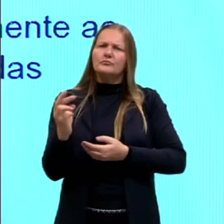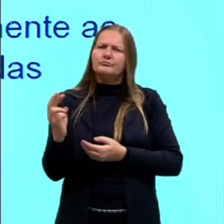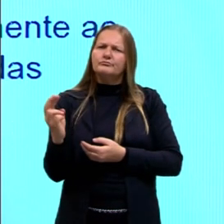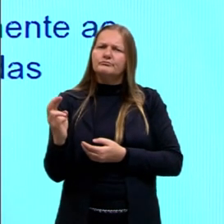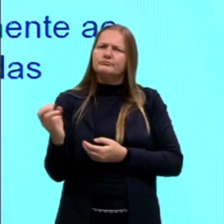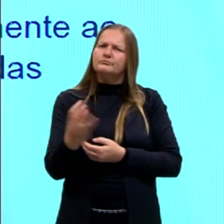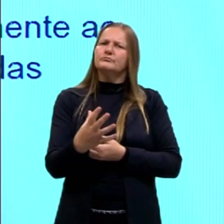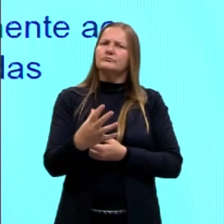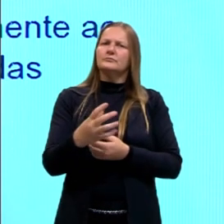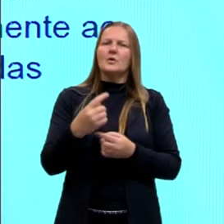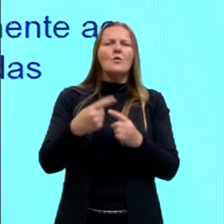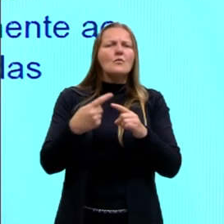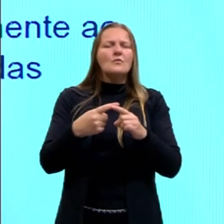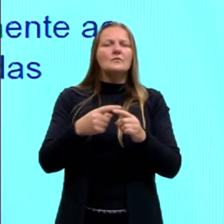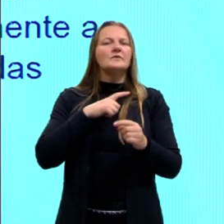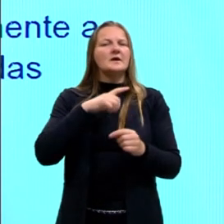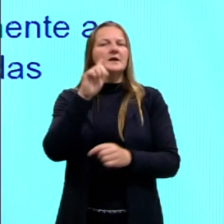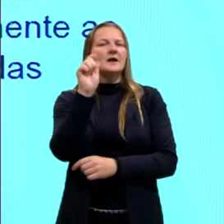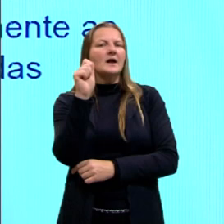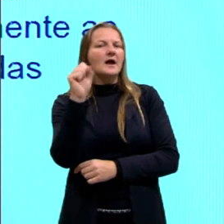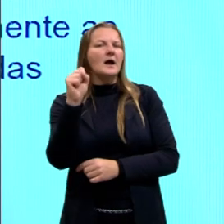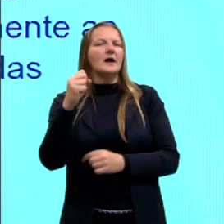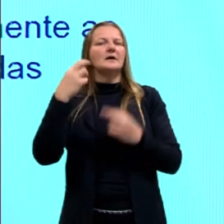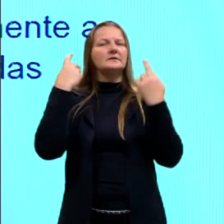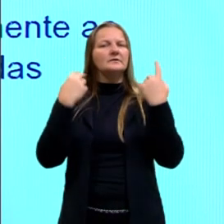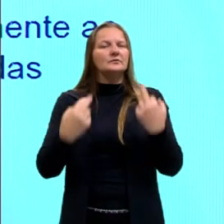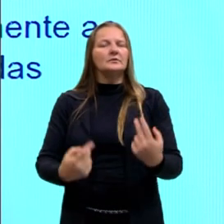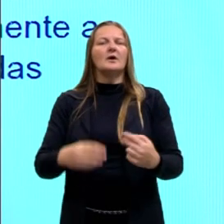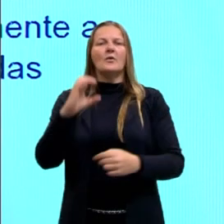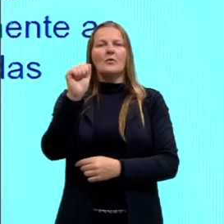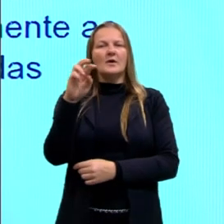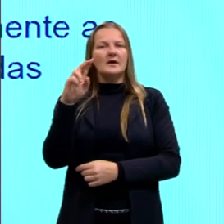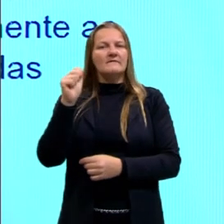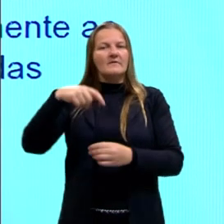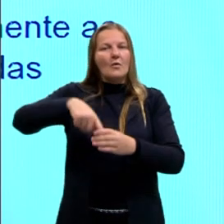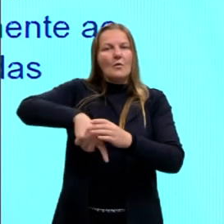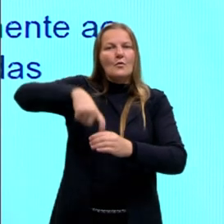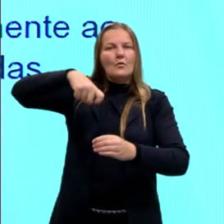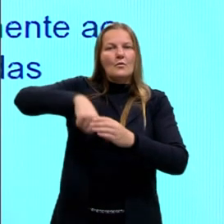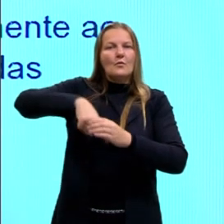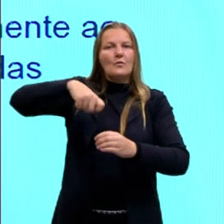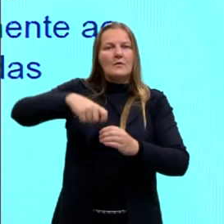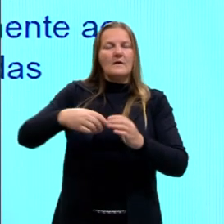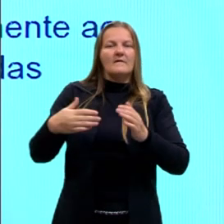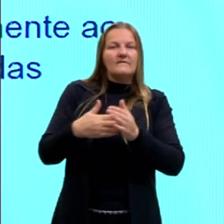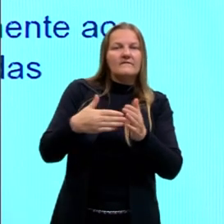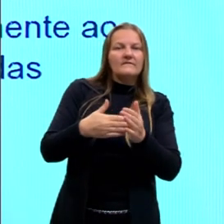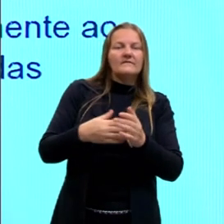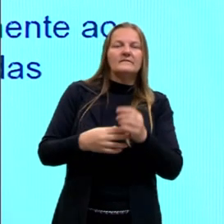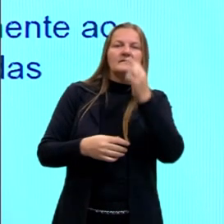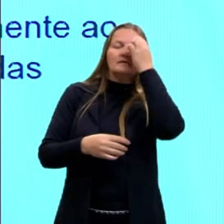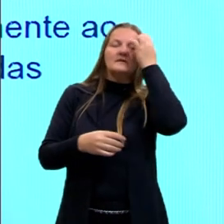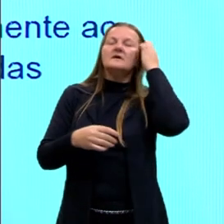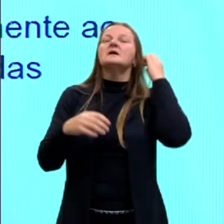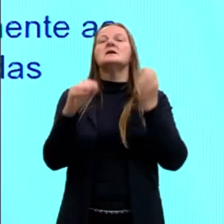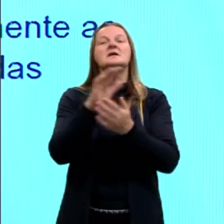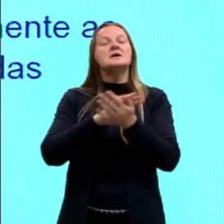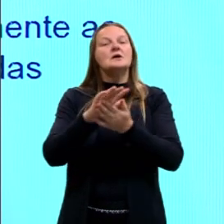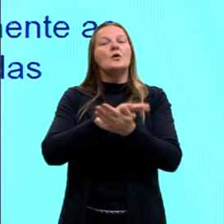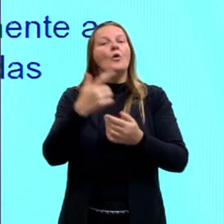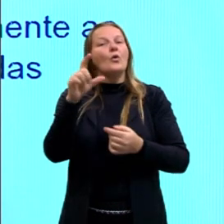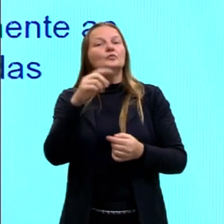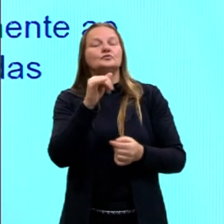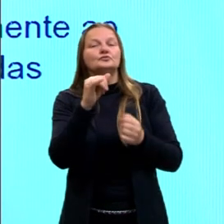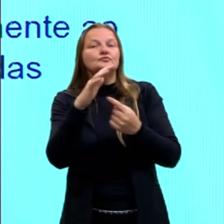natural, né, petróleo, carvão, entre outras coisas, tá? Uma outra que entra também não renovável, ó, é